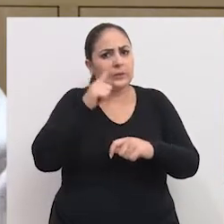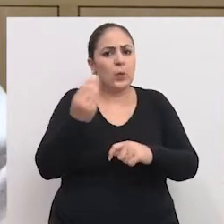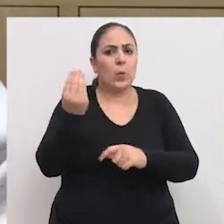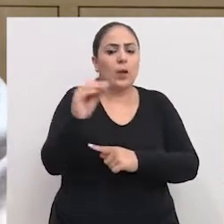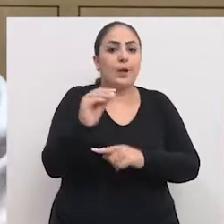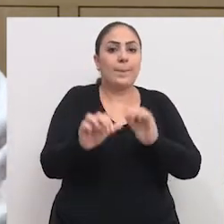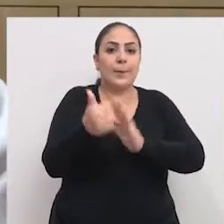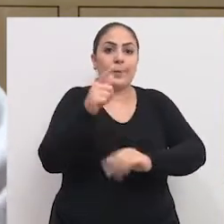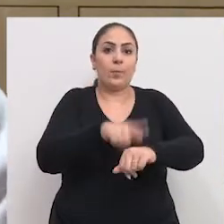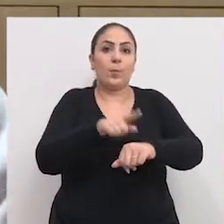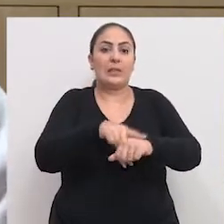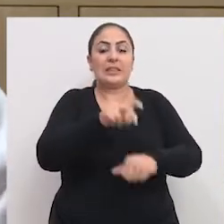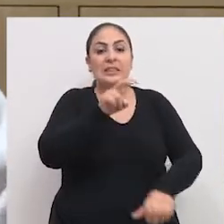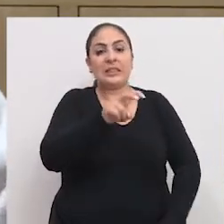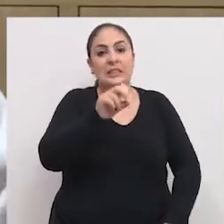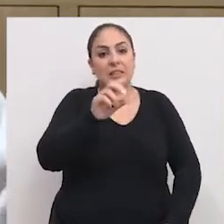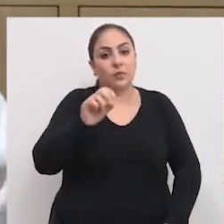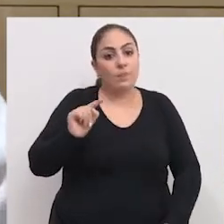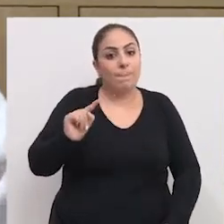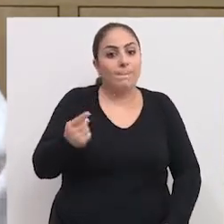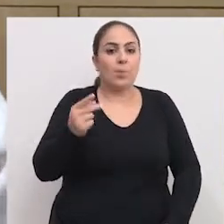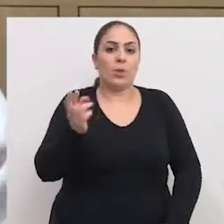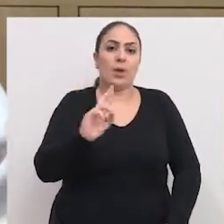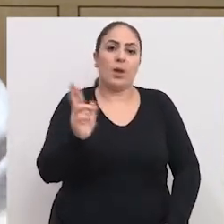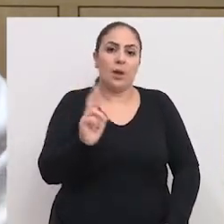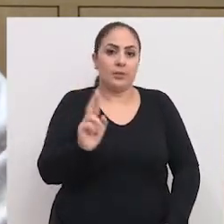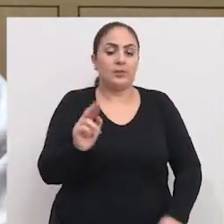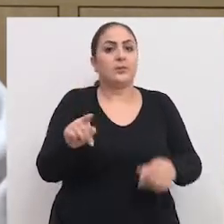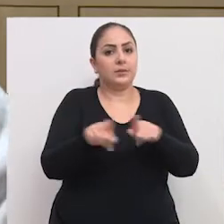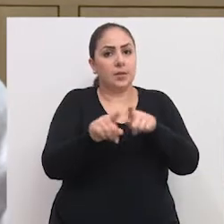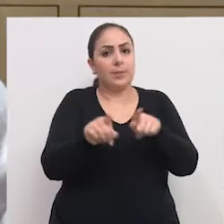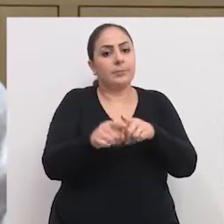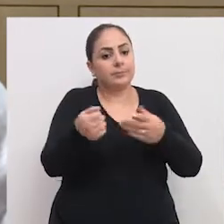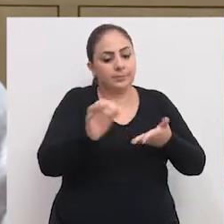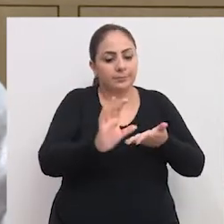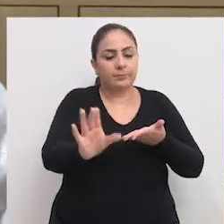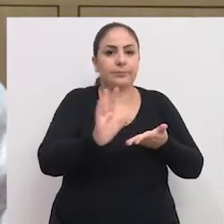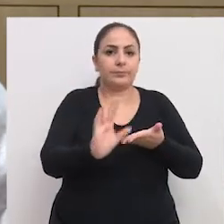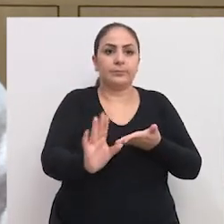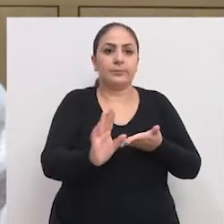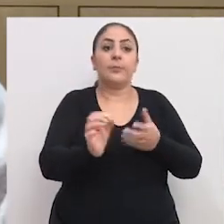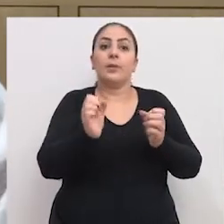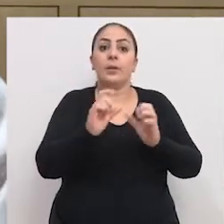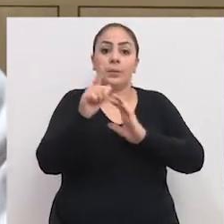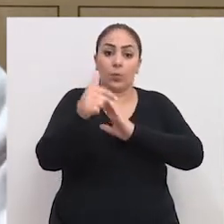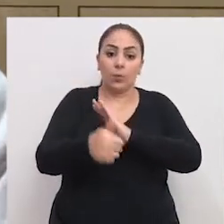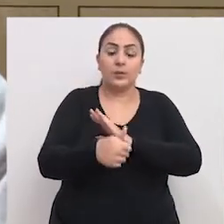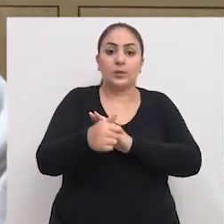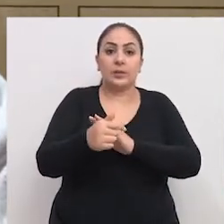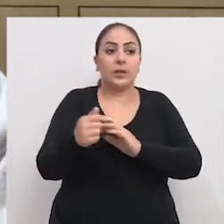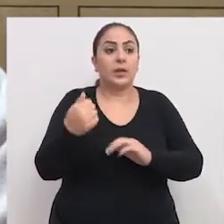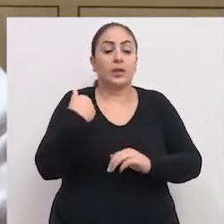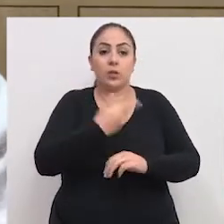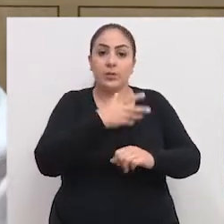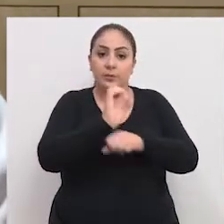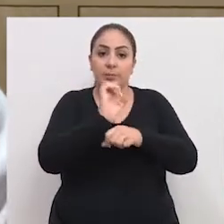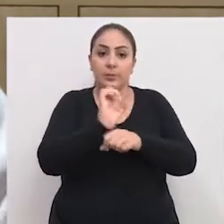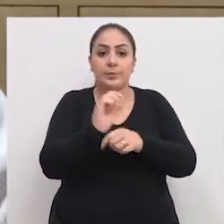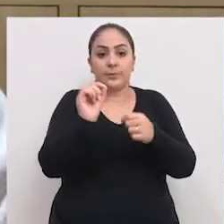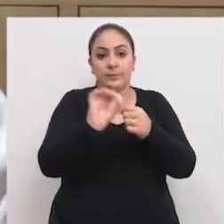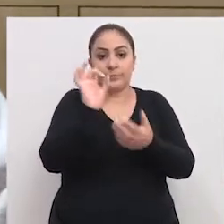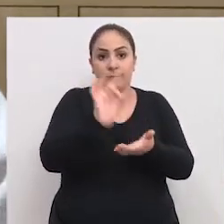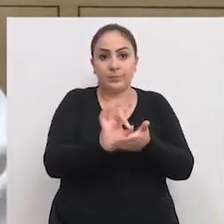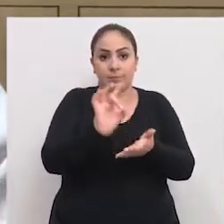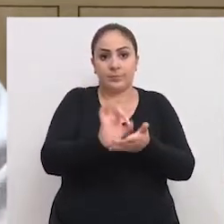de colocar no primeiro momento 500 mil reais e também uma destinação aí posterior que ainda nós